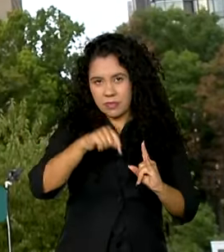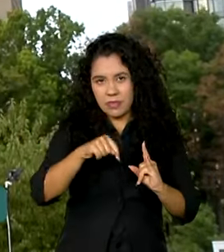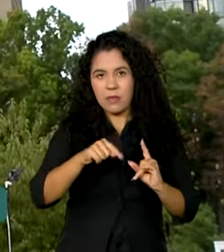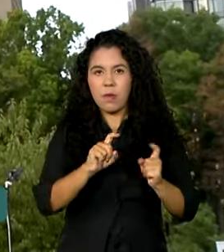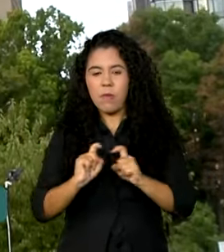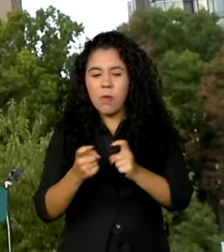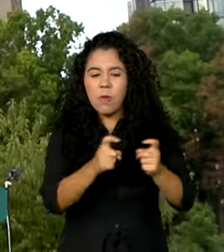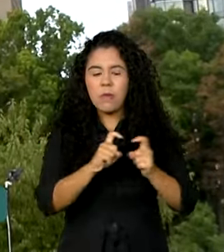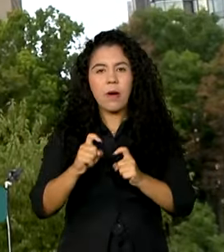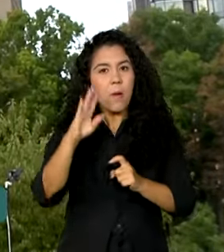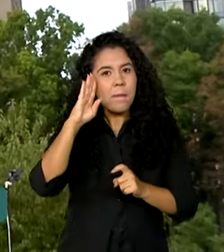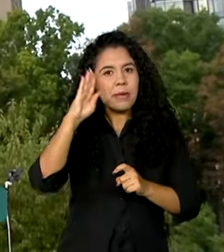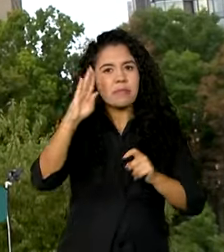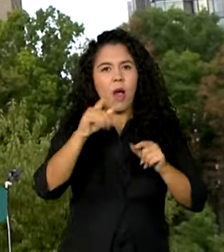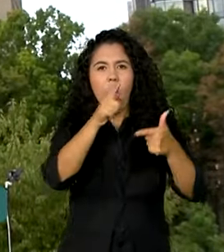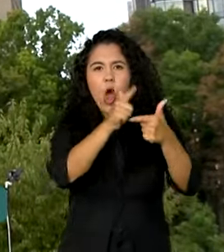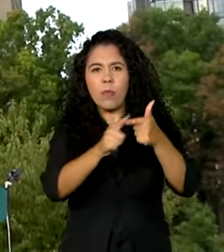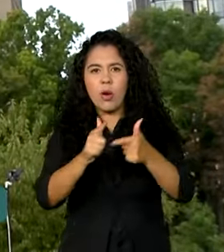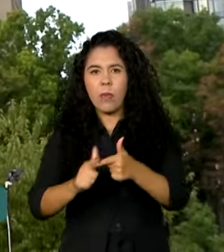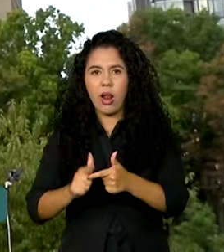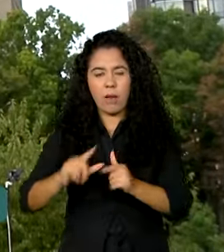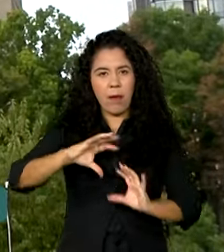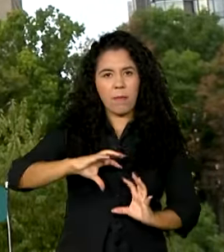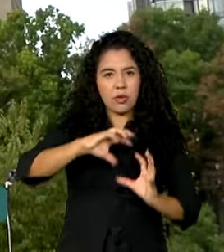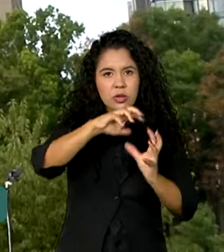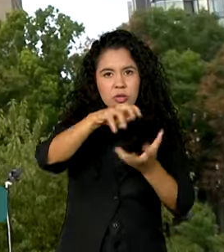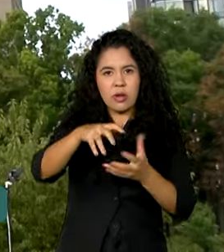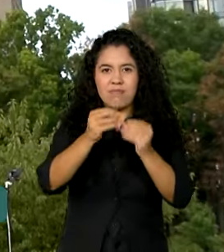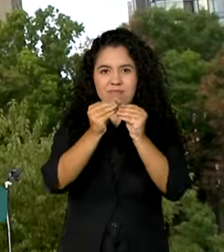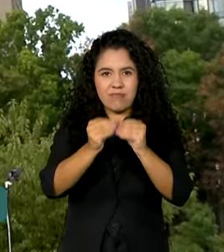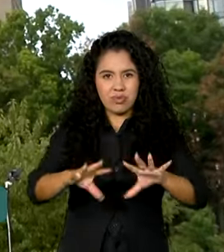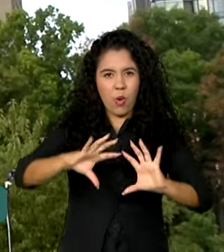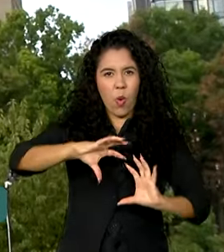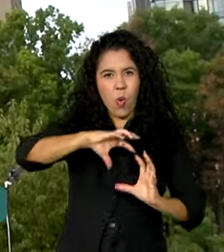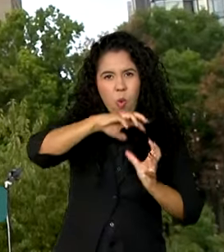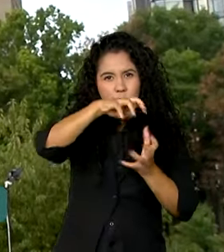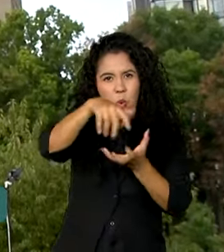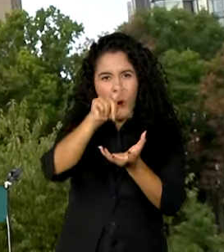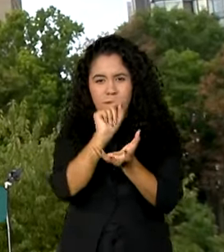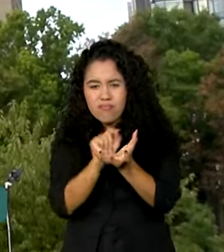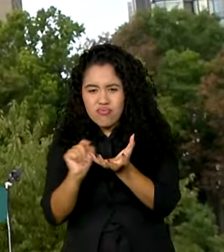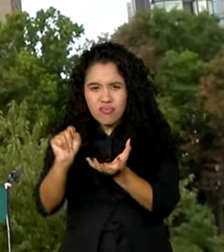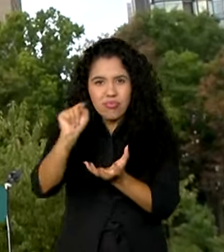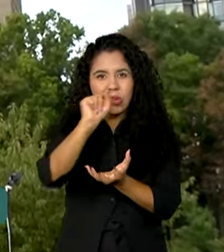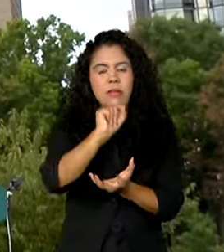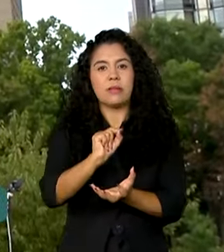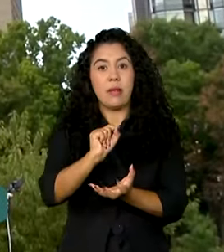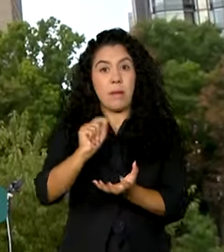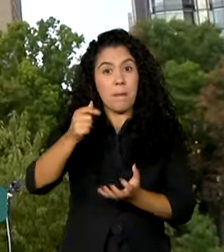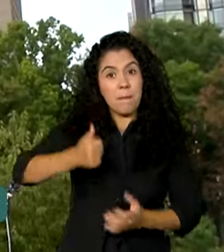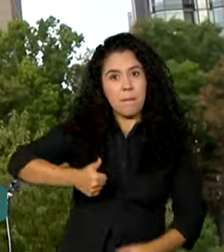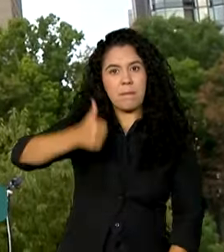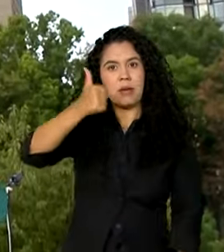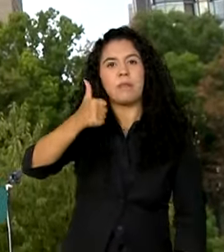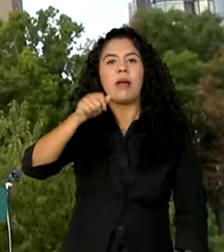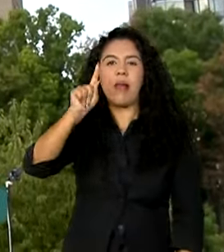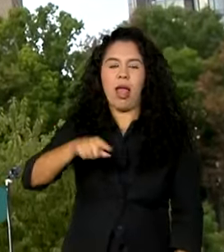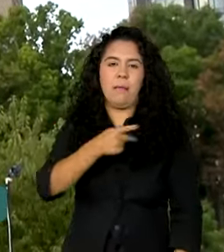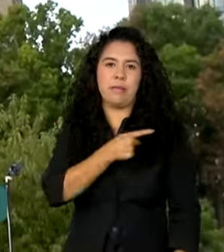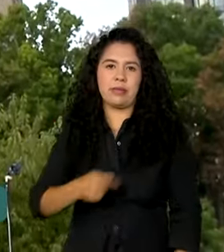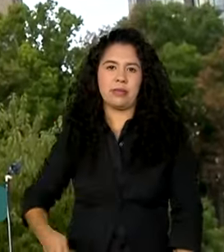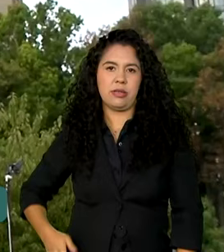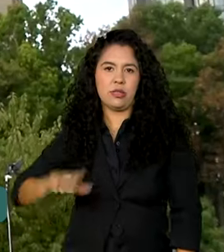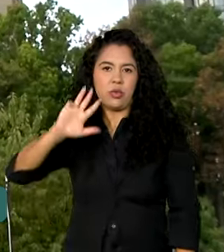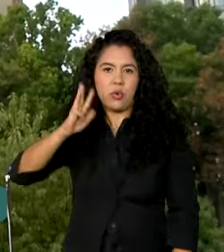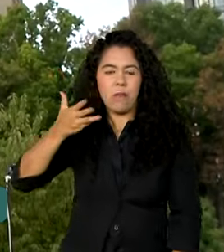problemas mundiais. São aqueles problemas que afetam o mundo todo, né? E o presidente Lula é o primeiro chefe de Estado a falar,